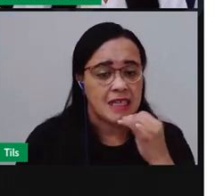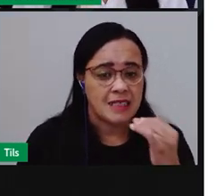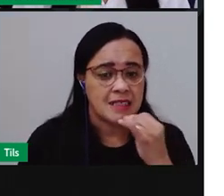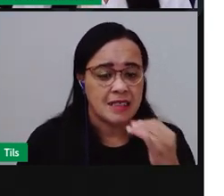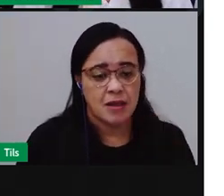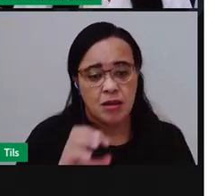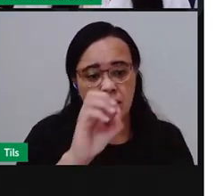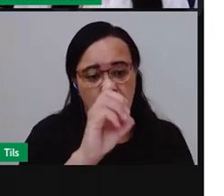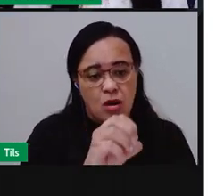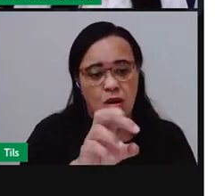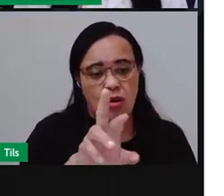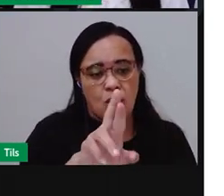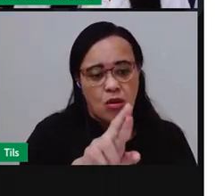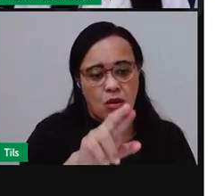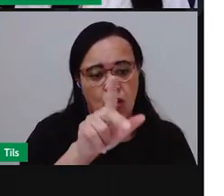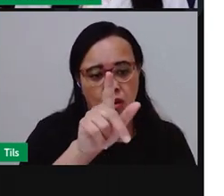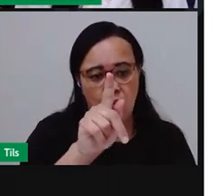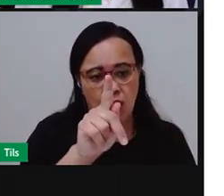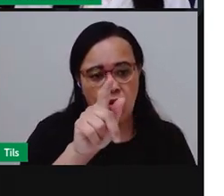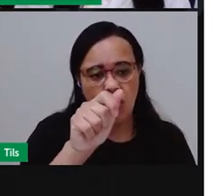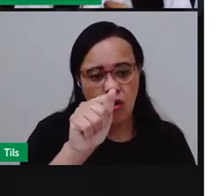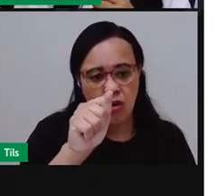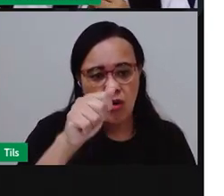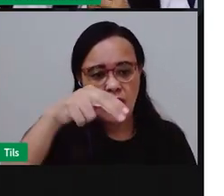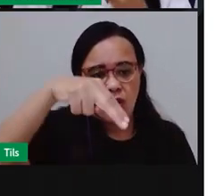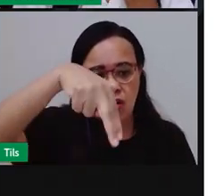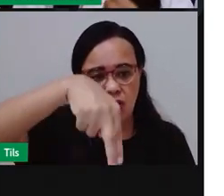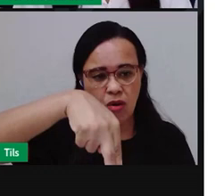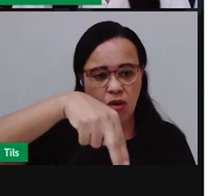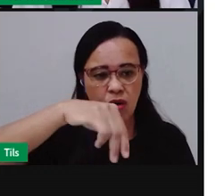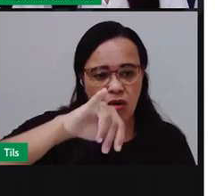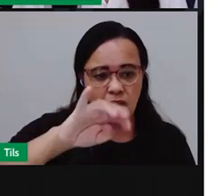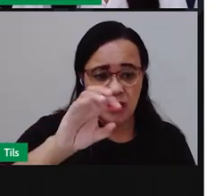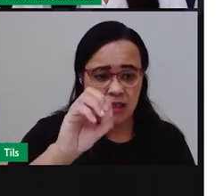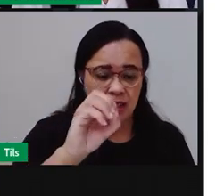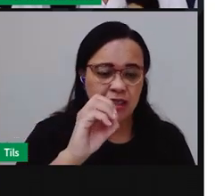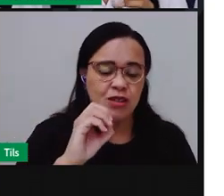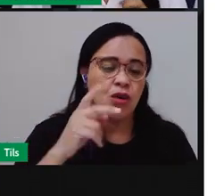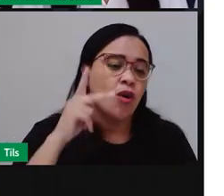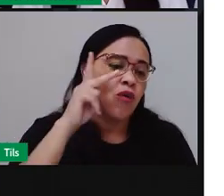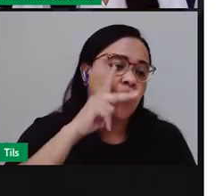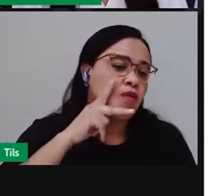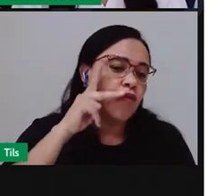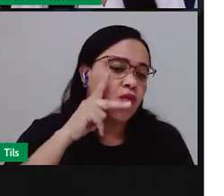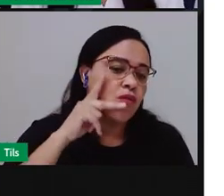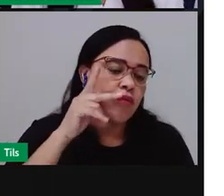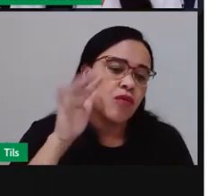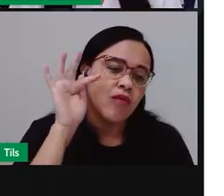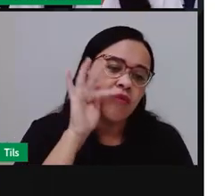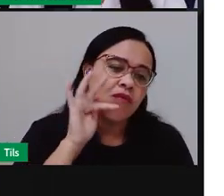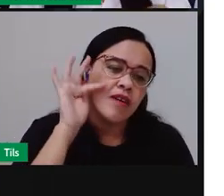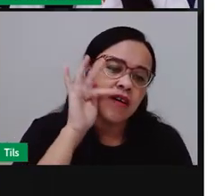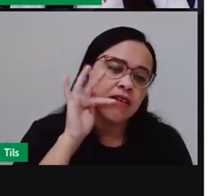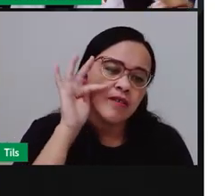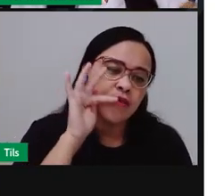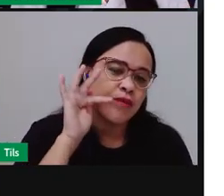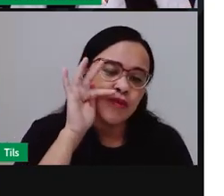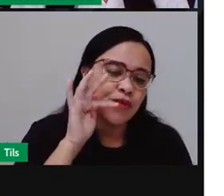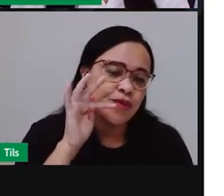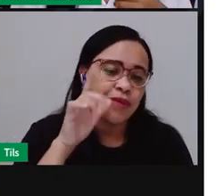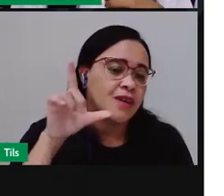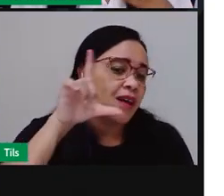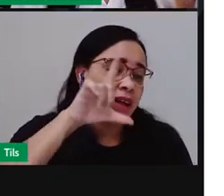legumes, né? Você não precisa descartar esse tipo de lixo junto com os outros